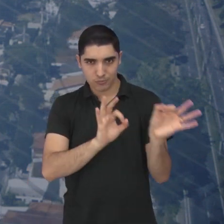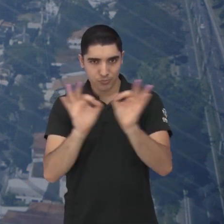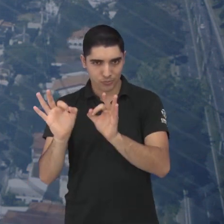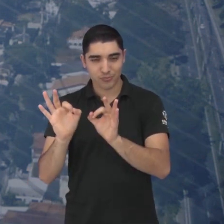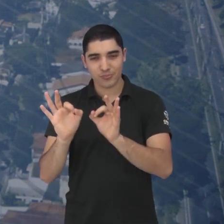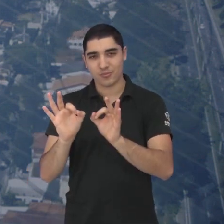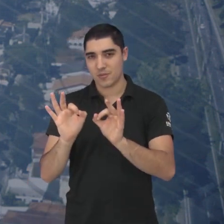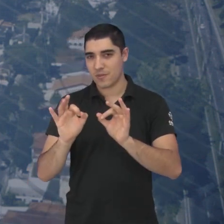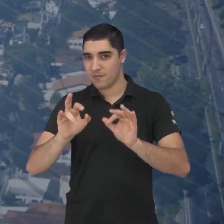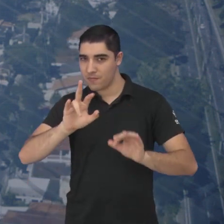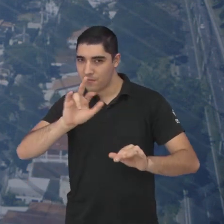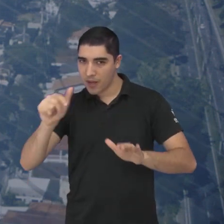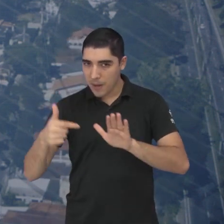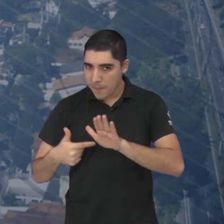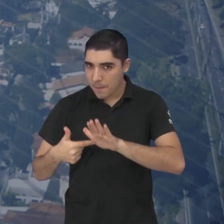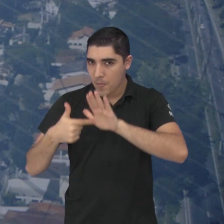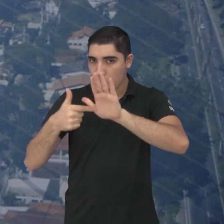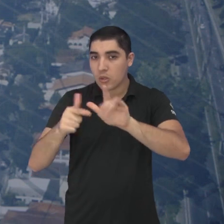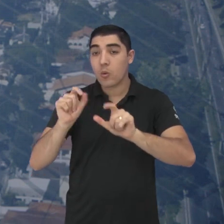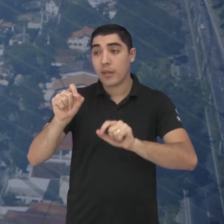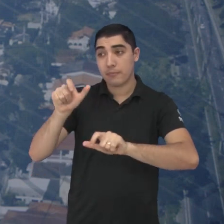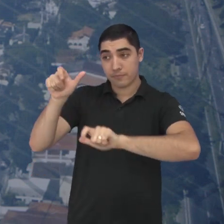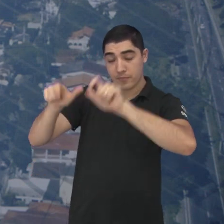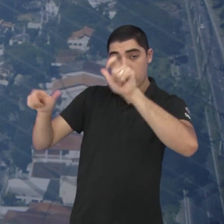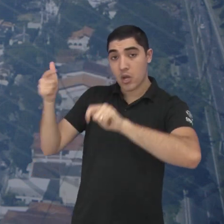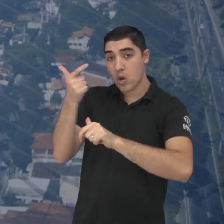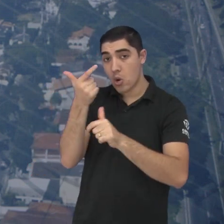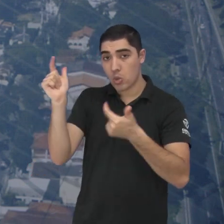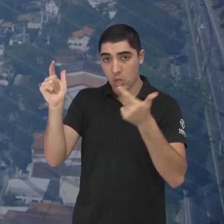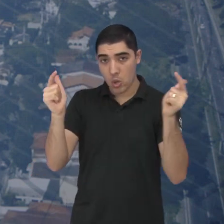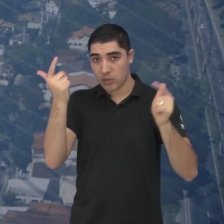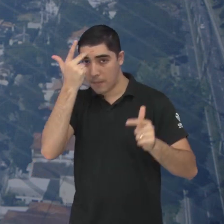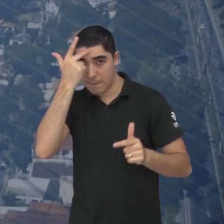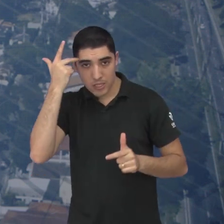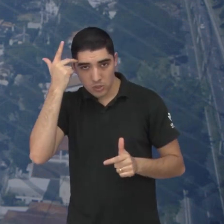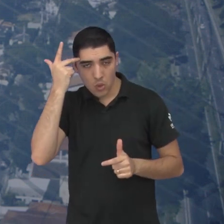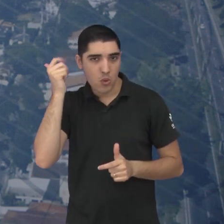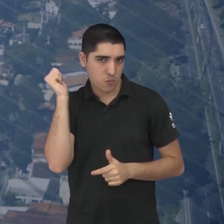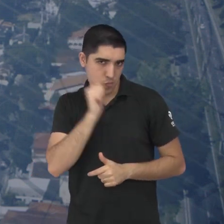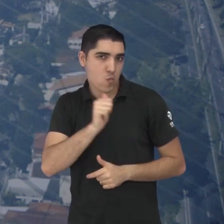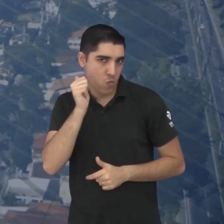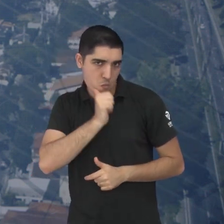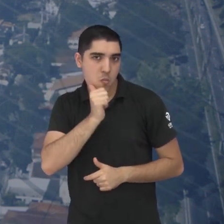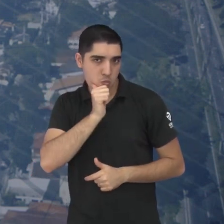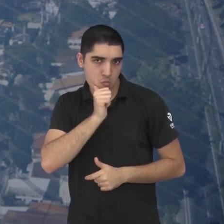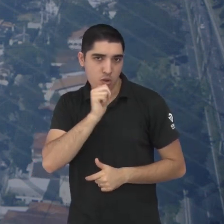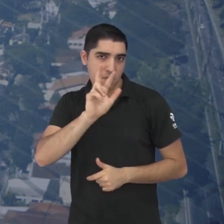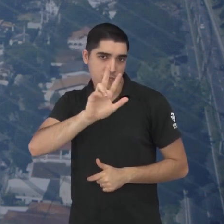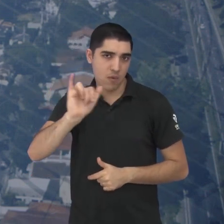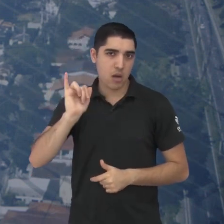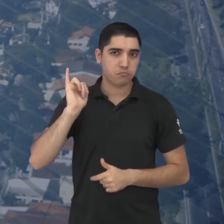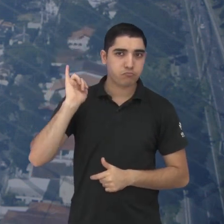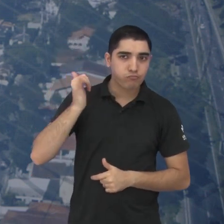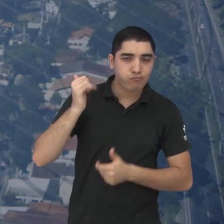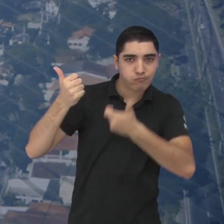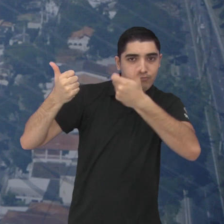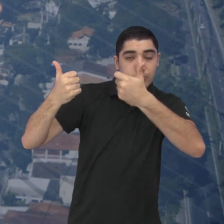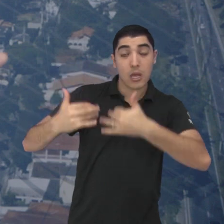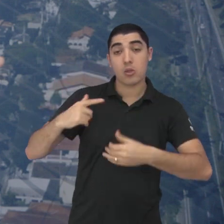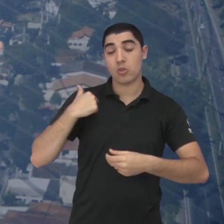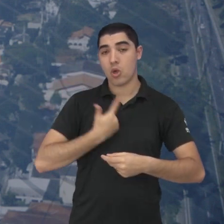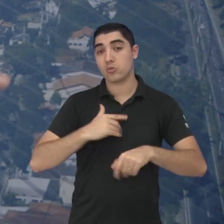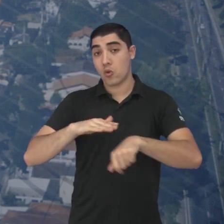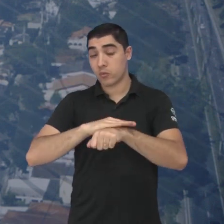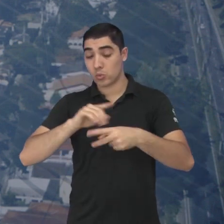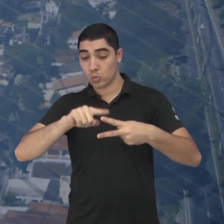blocos, a gente vai ouvir depoimentos de mulheres, no caso a gente conversou com duas